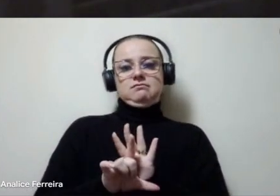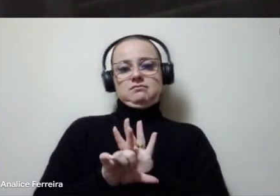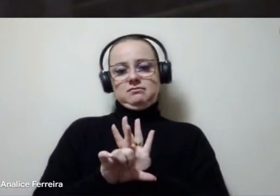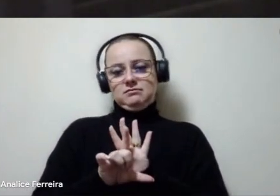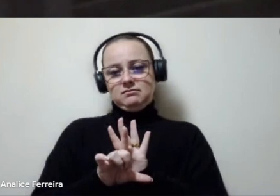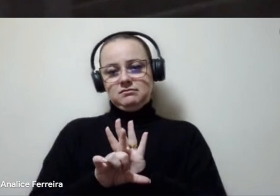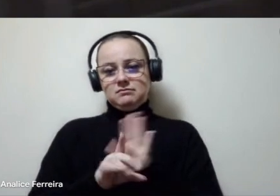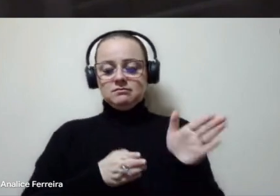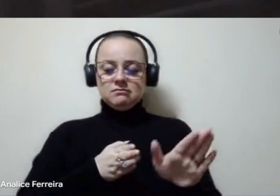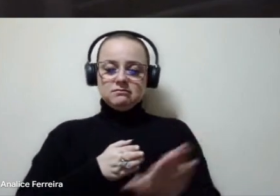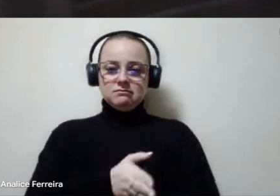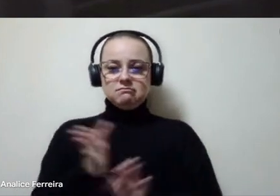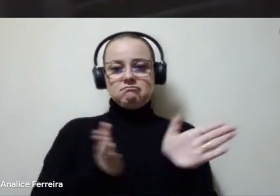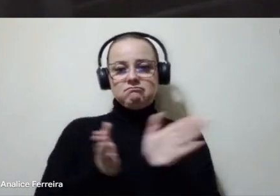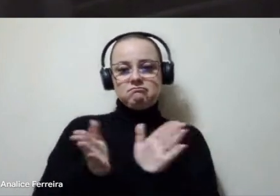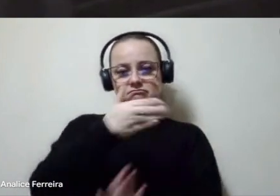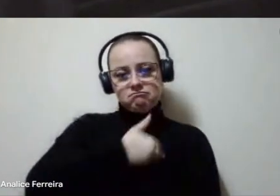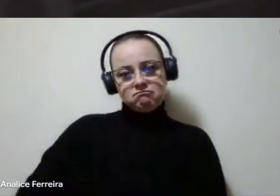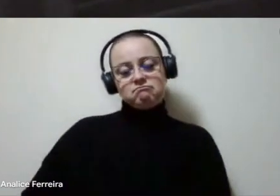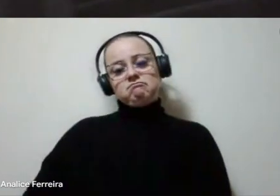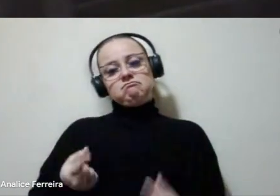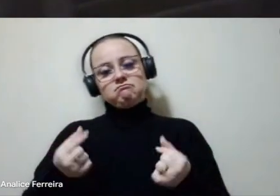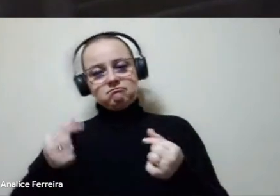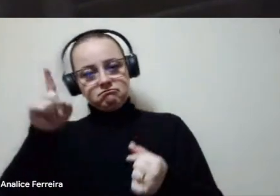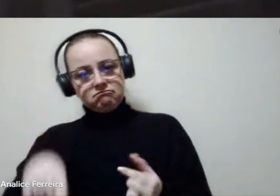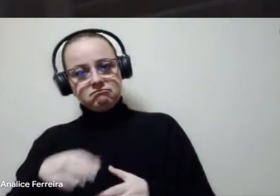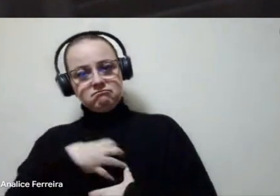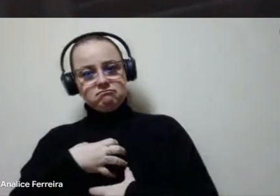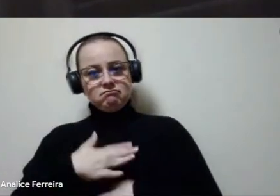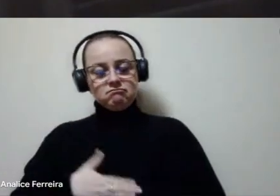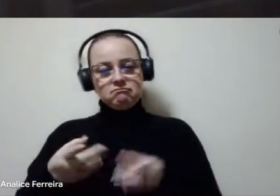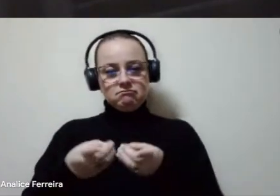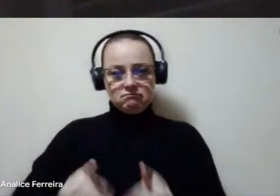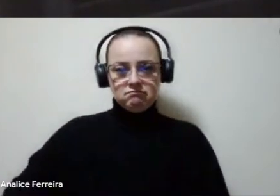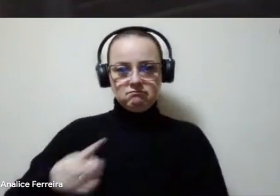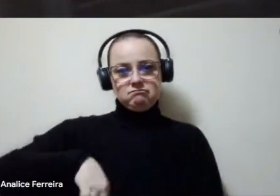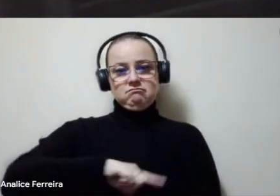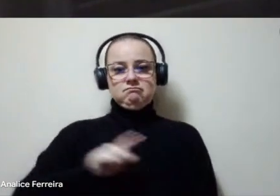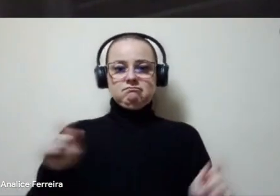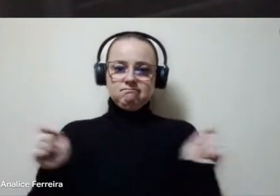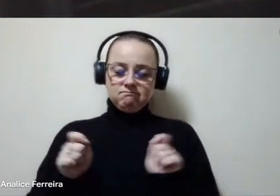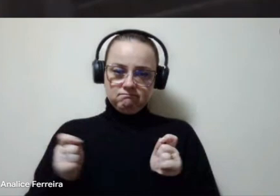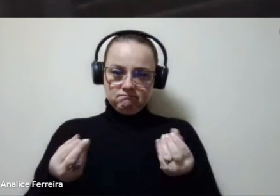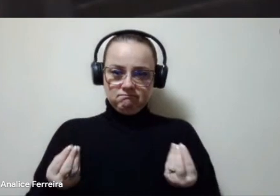de acesso público aos recursos é a forma mais democrática para que a gente possa inserir